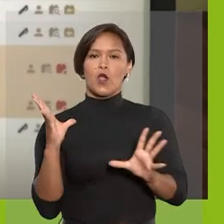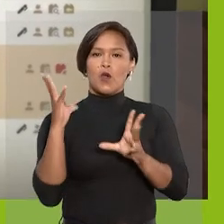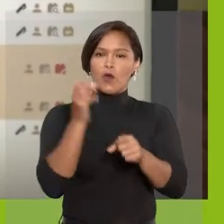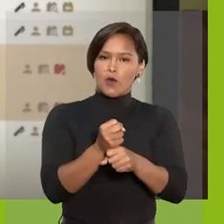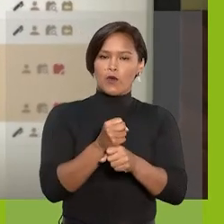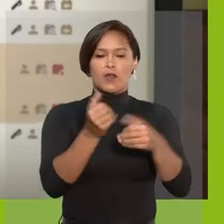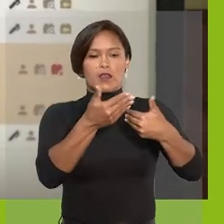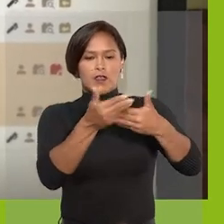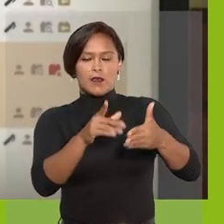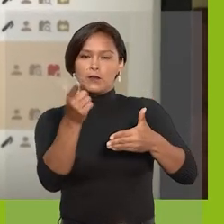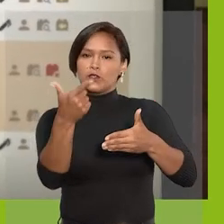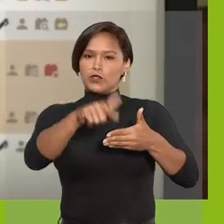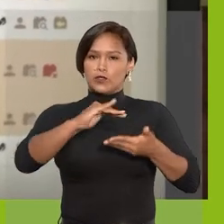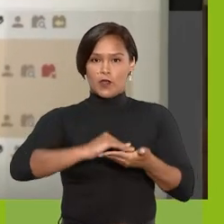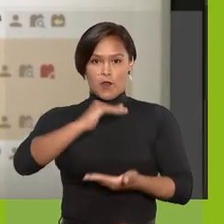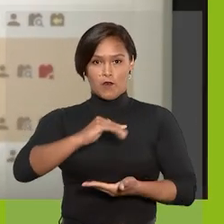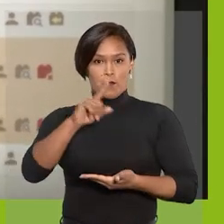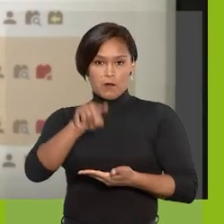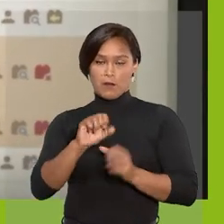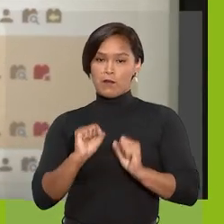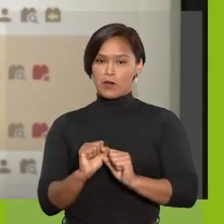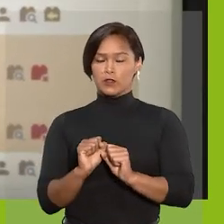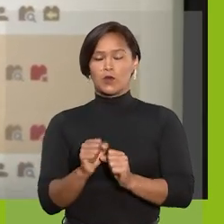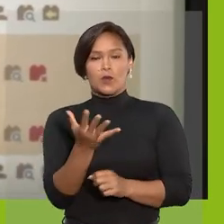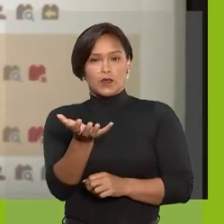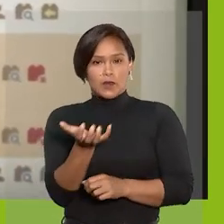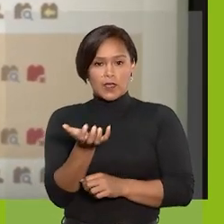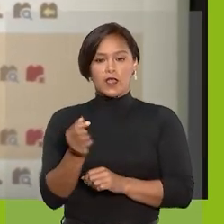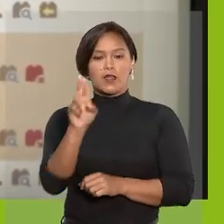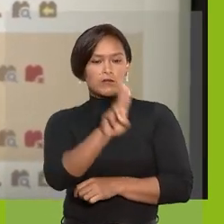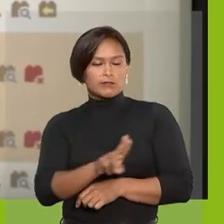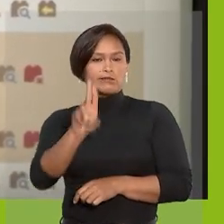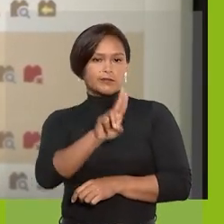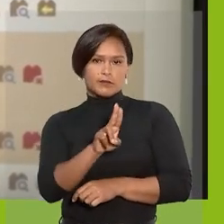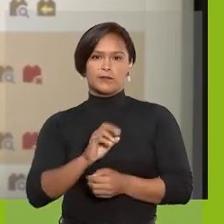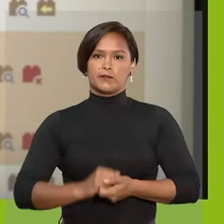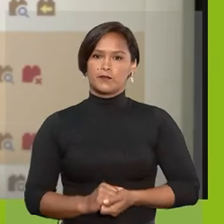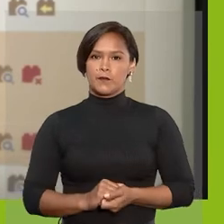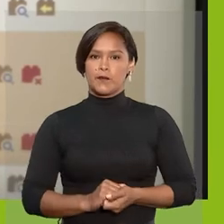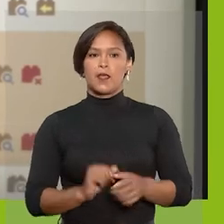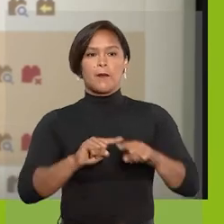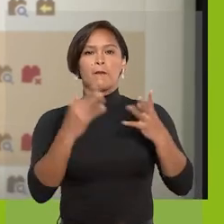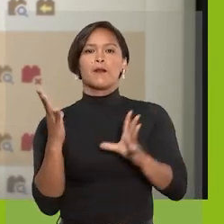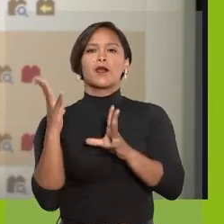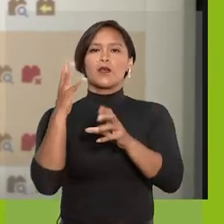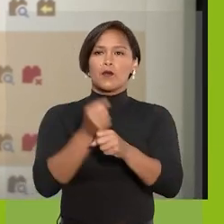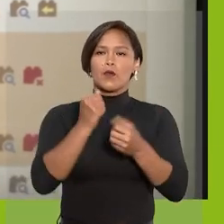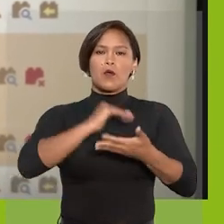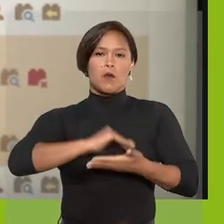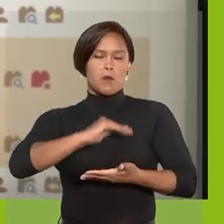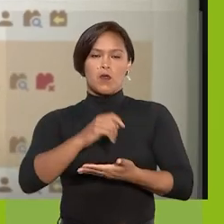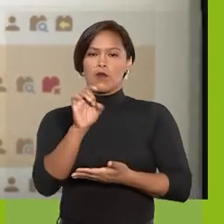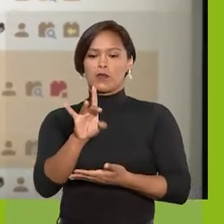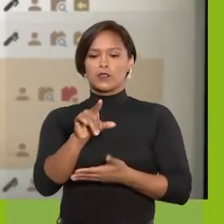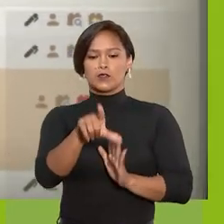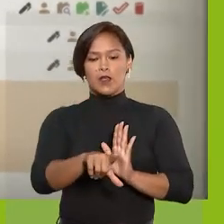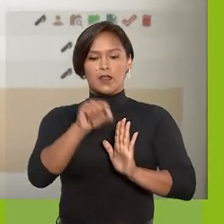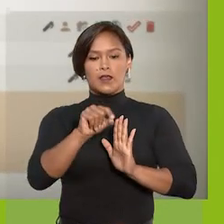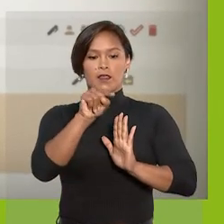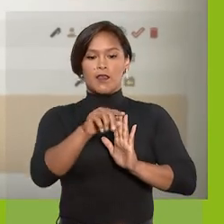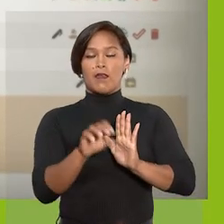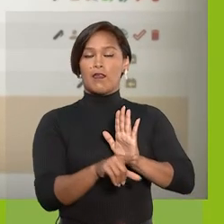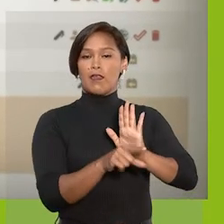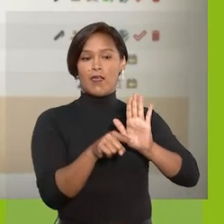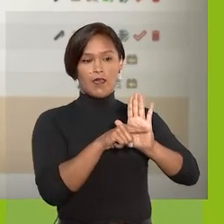e reabrir o bloco posteriormente quando desejar utilizá-lo. Para concluir um bloco, é só clicar neste